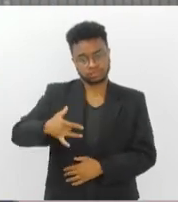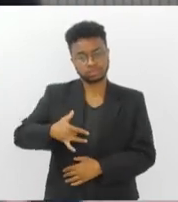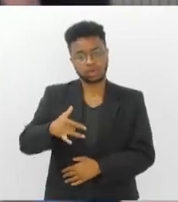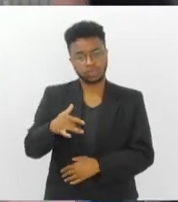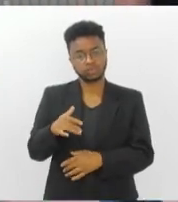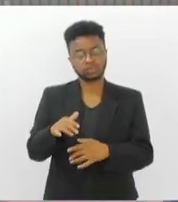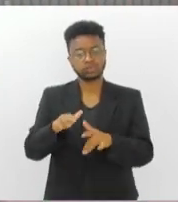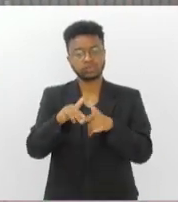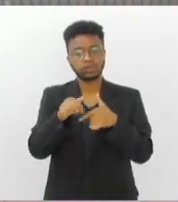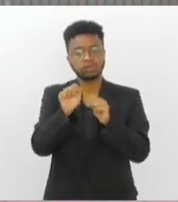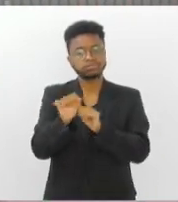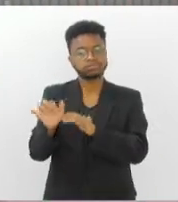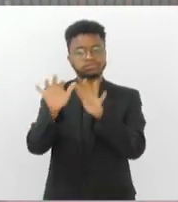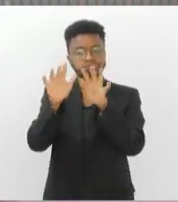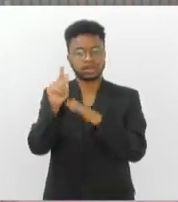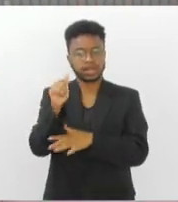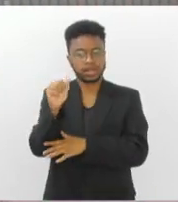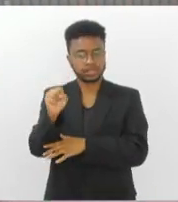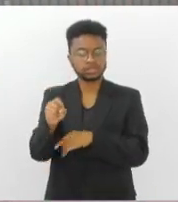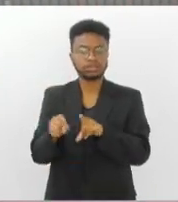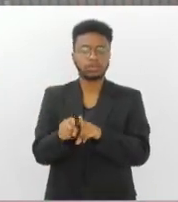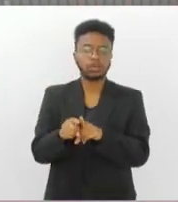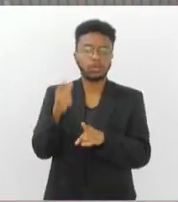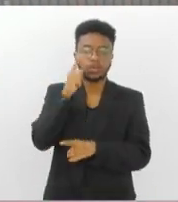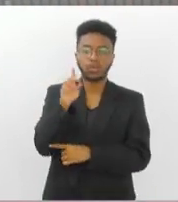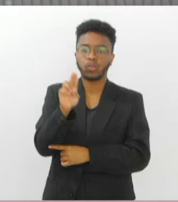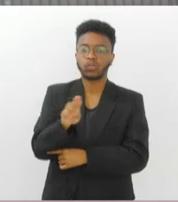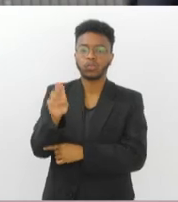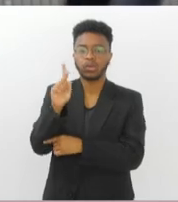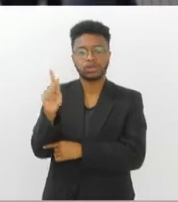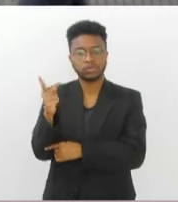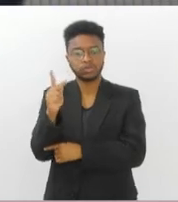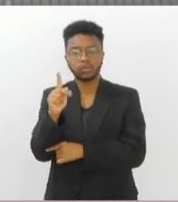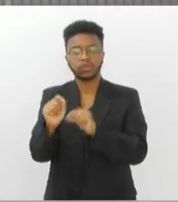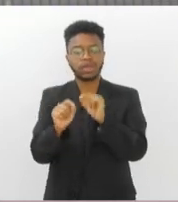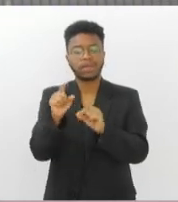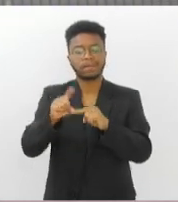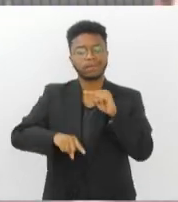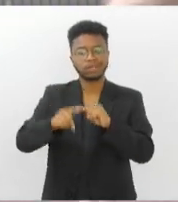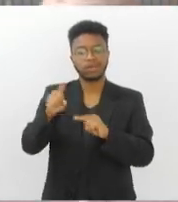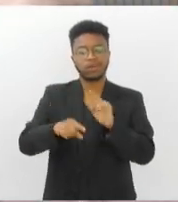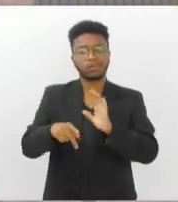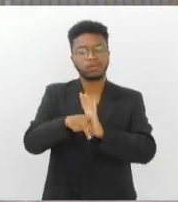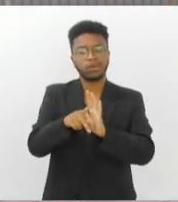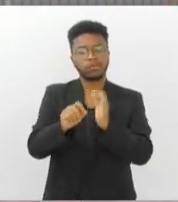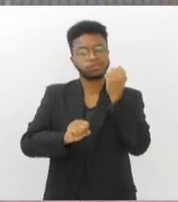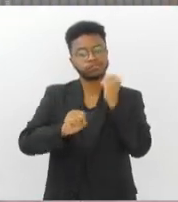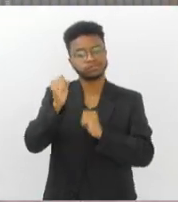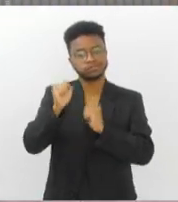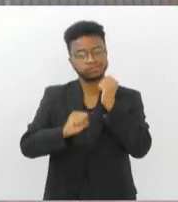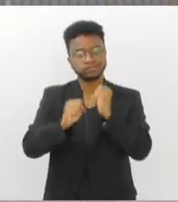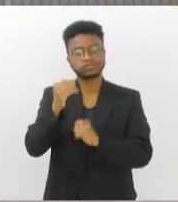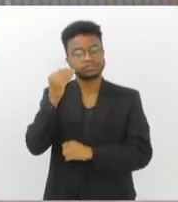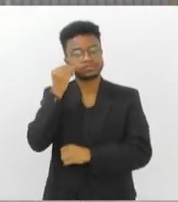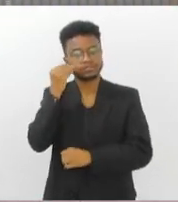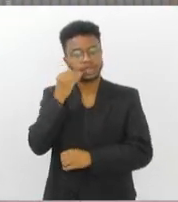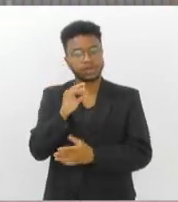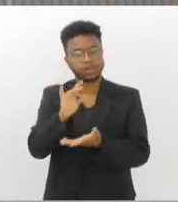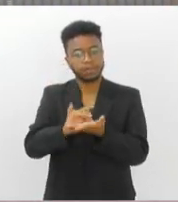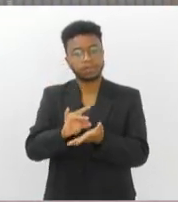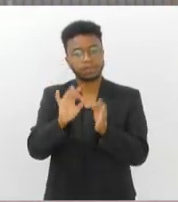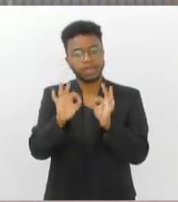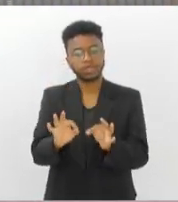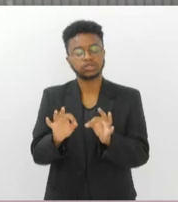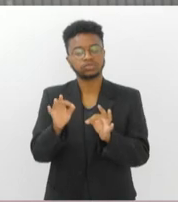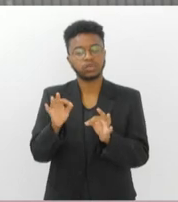utilizar esse hidrogênio como insumo industrial para justamente você